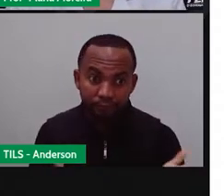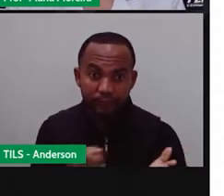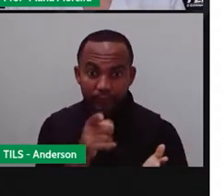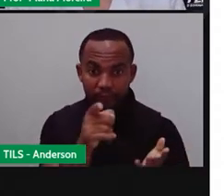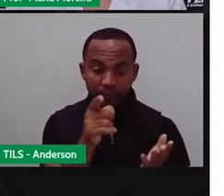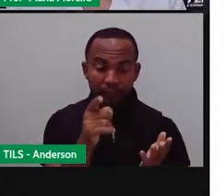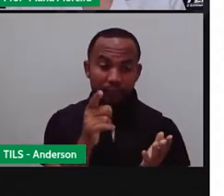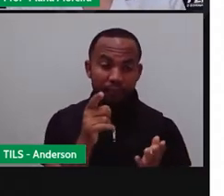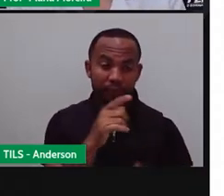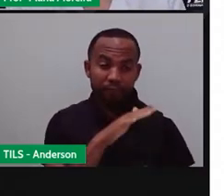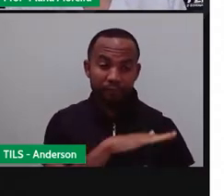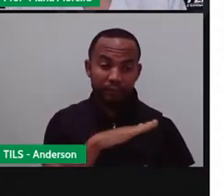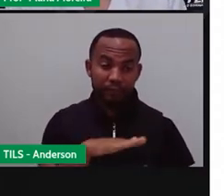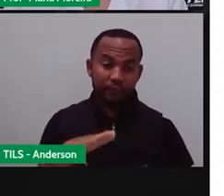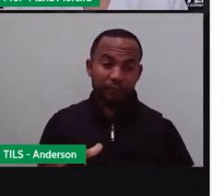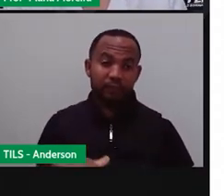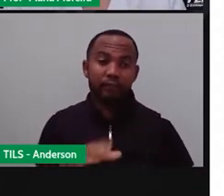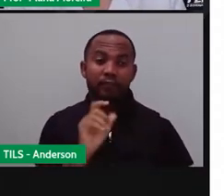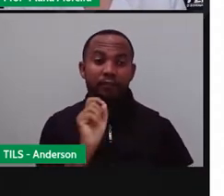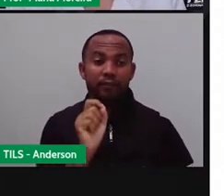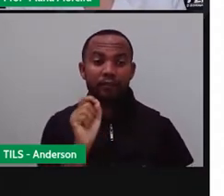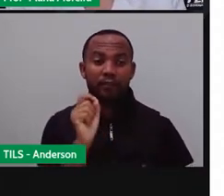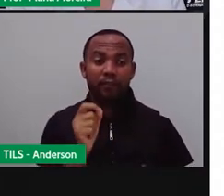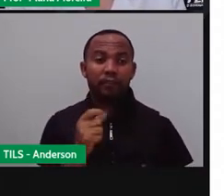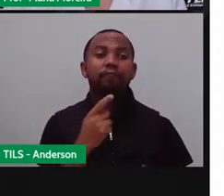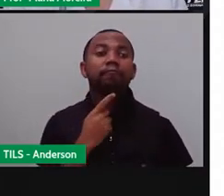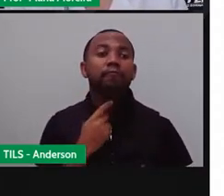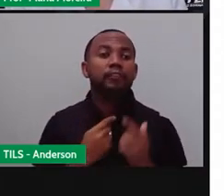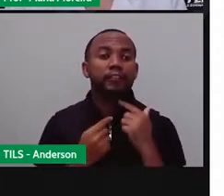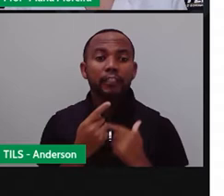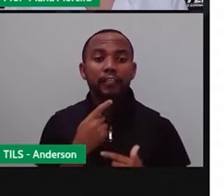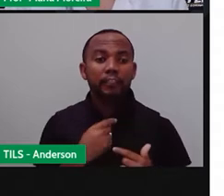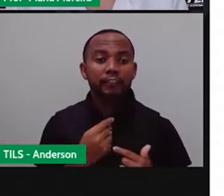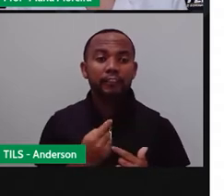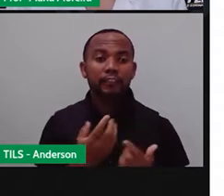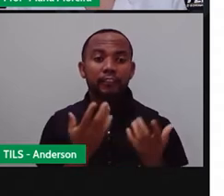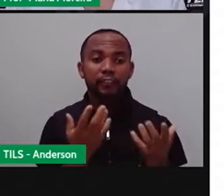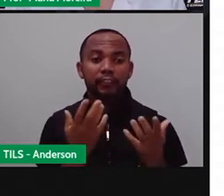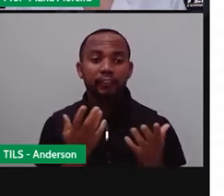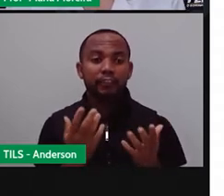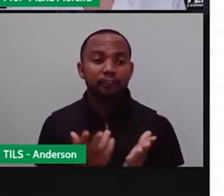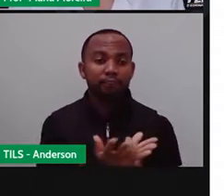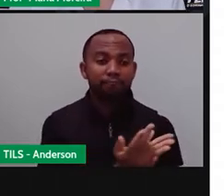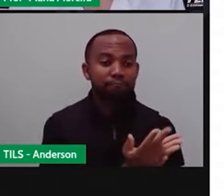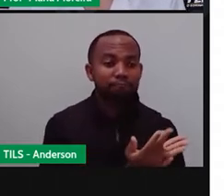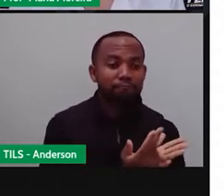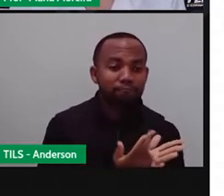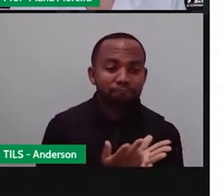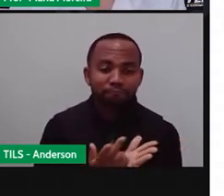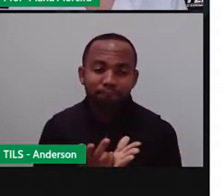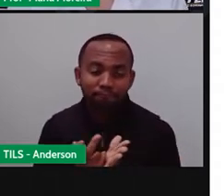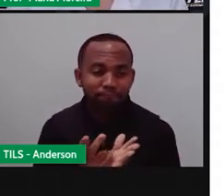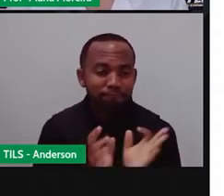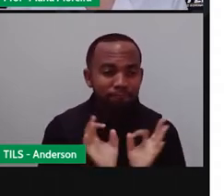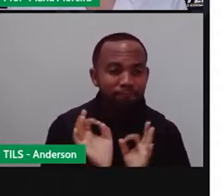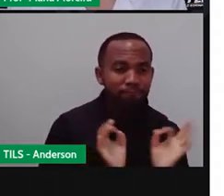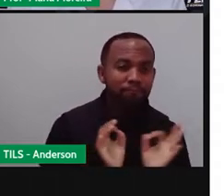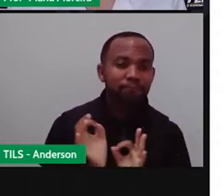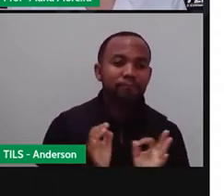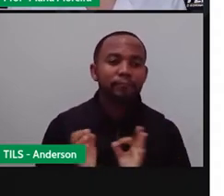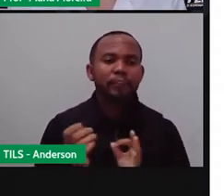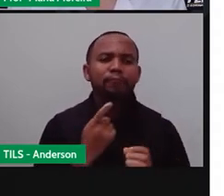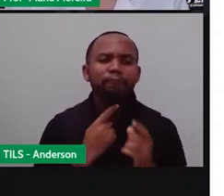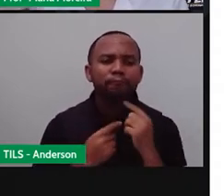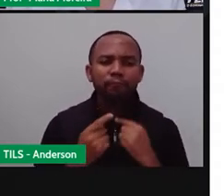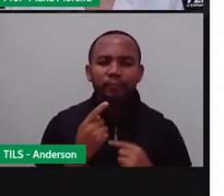a infância, Romero Brito manifestou o quê? Tendências artísticas e muita criatividade. Que é uma coisa que a Prota também